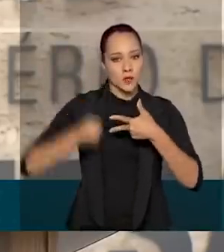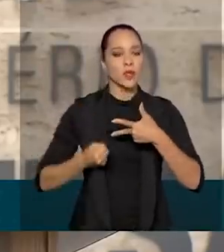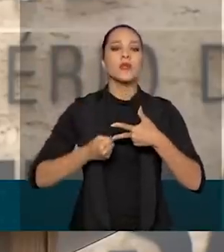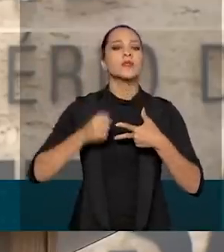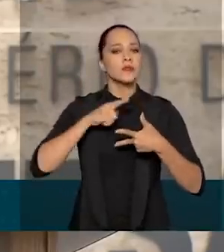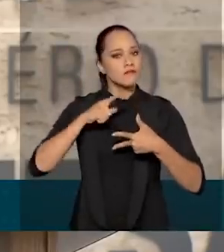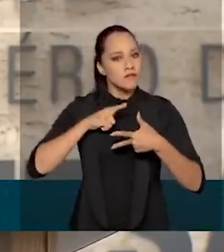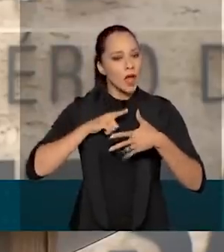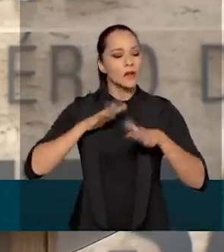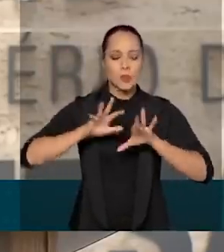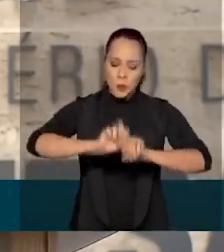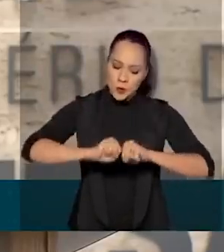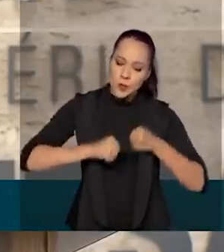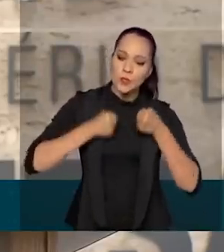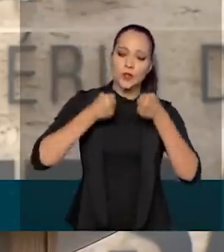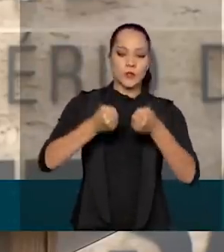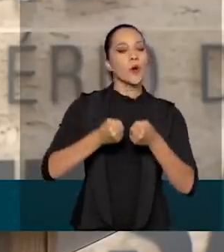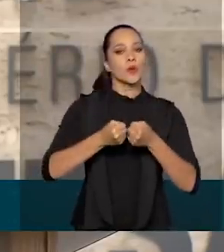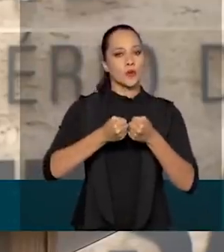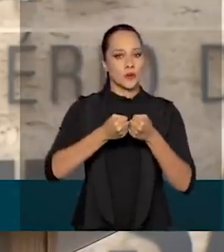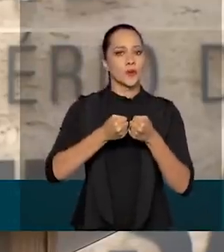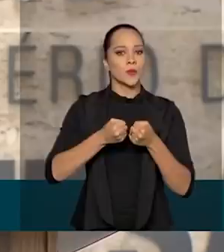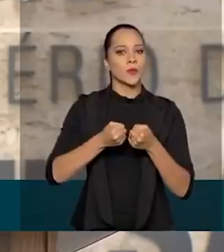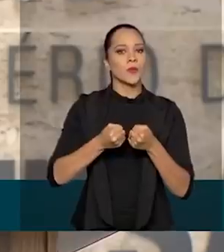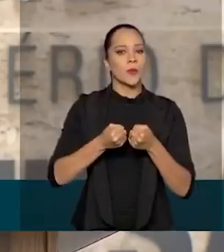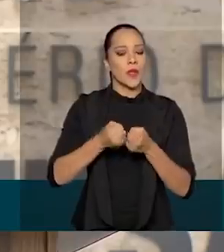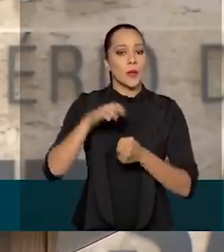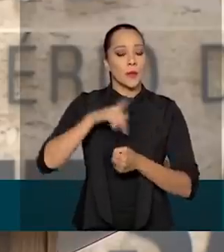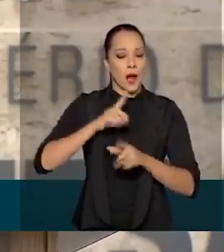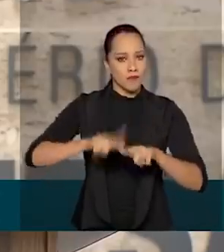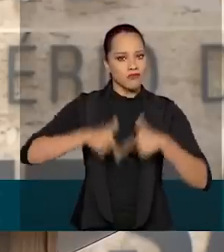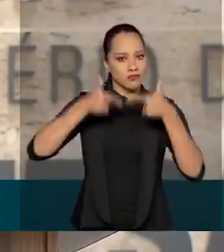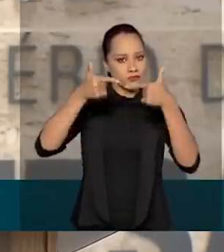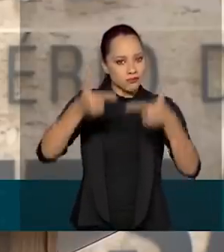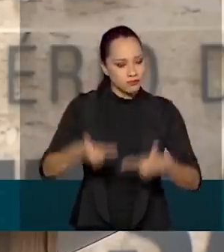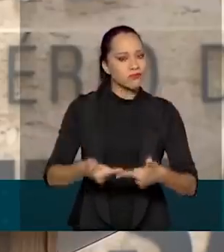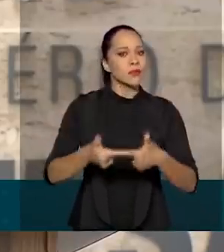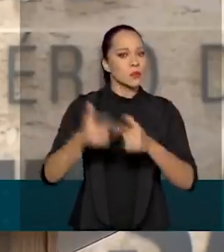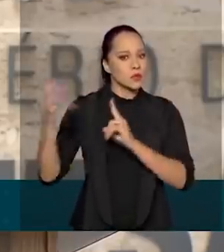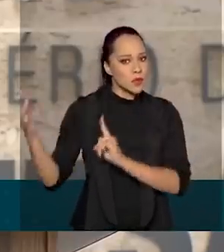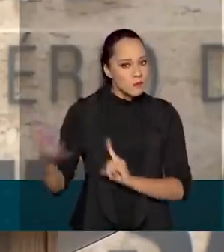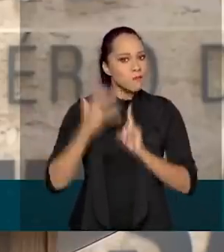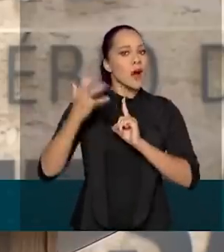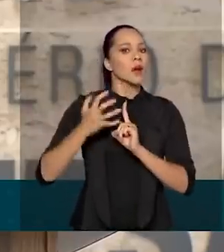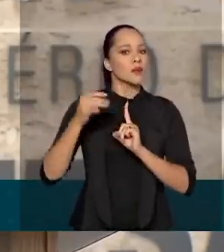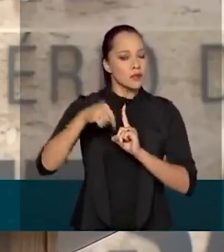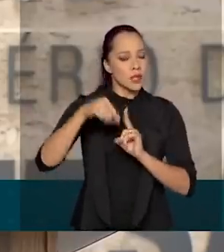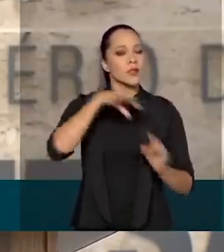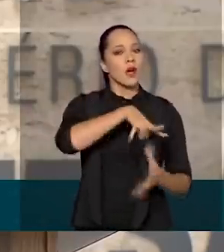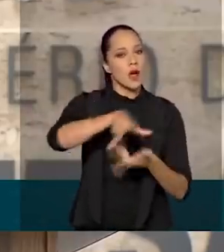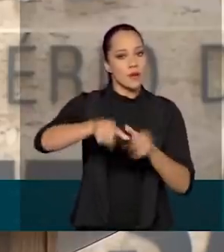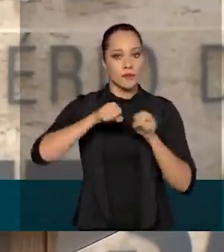mobilizado seus esforços e energias para o enfrentamento dos impactos desta epidemia.